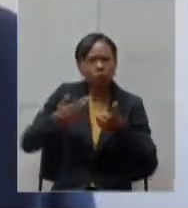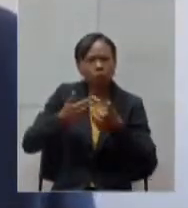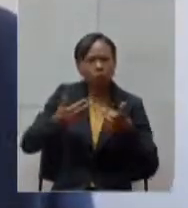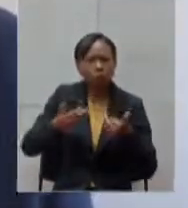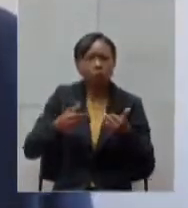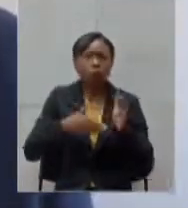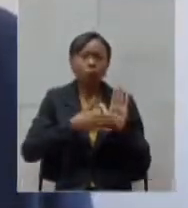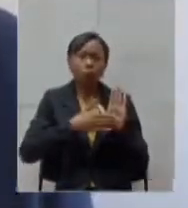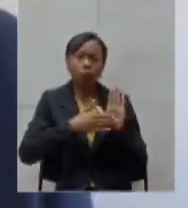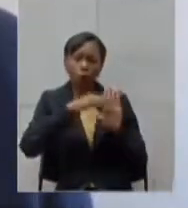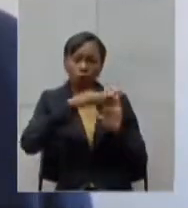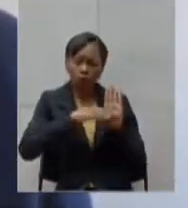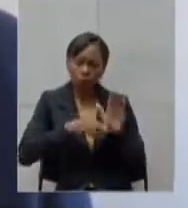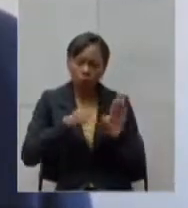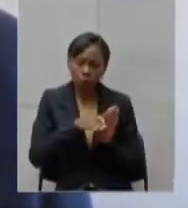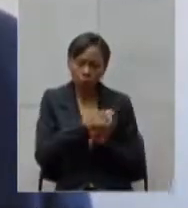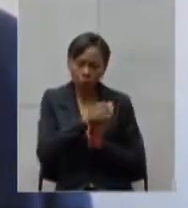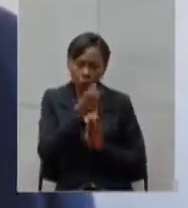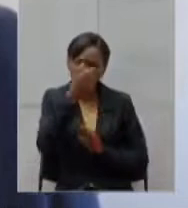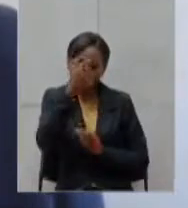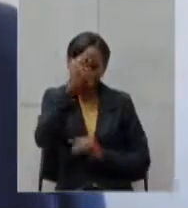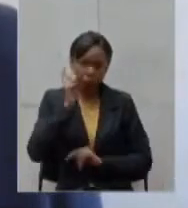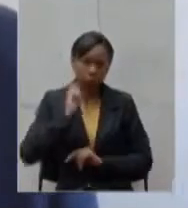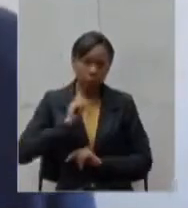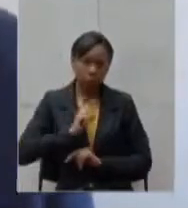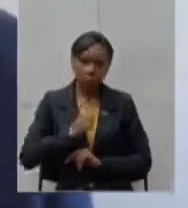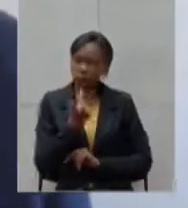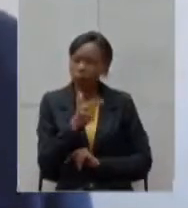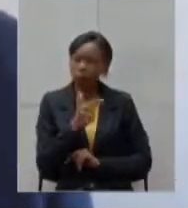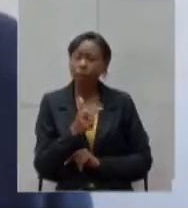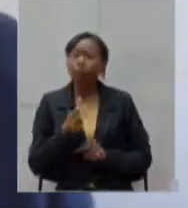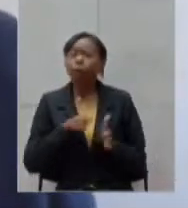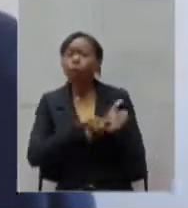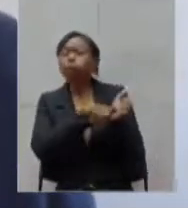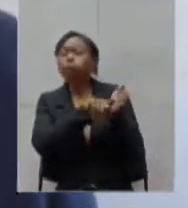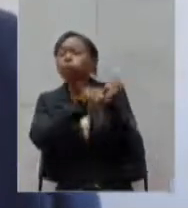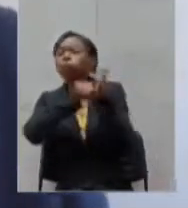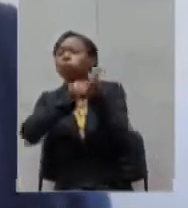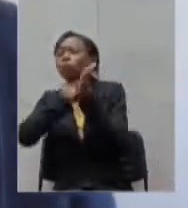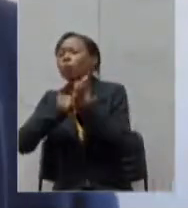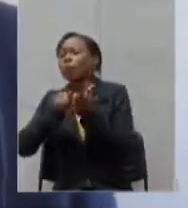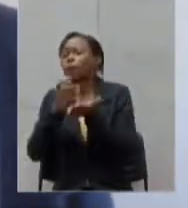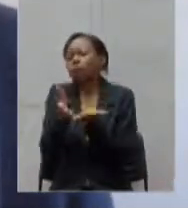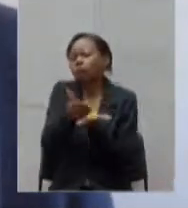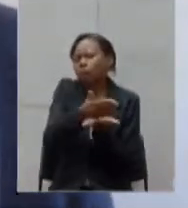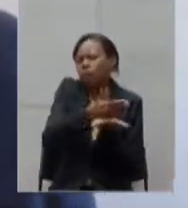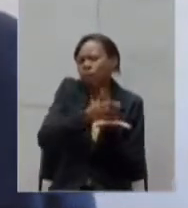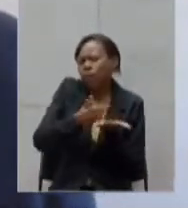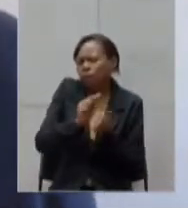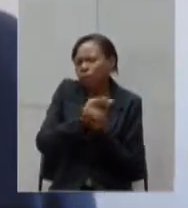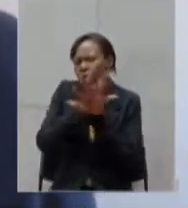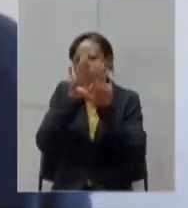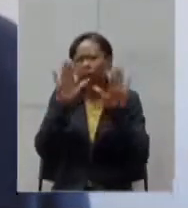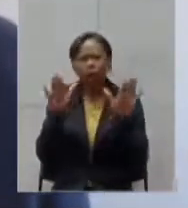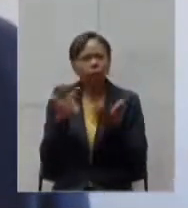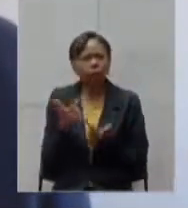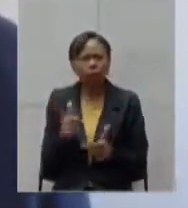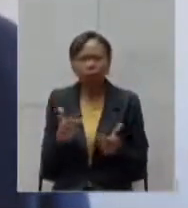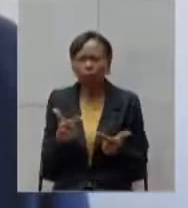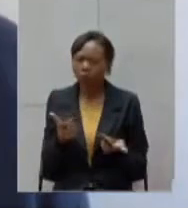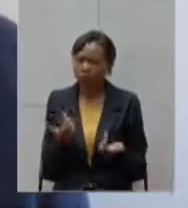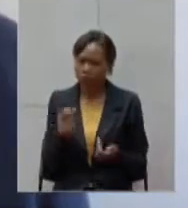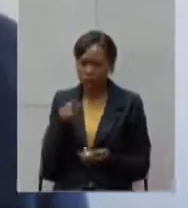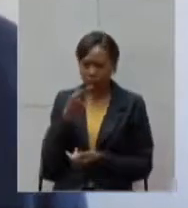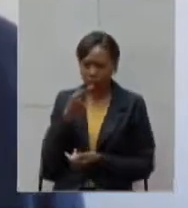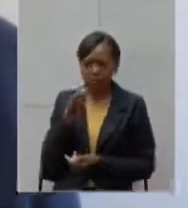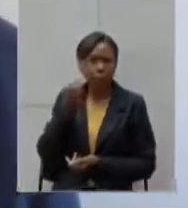Consciente de não ter uma ação de um mapeamento de dados claros quando vossa excelência secretário fala que a testagem não pode ser para